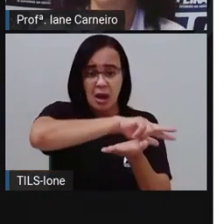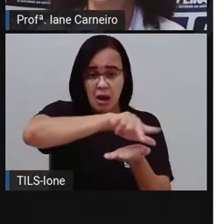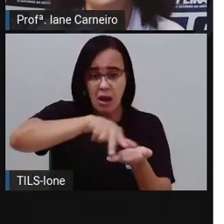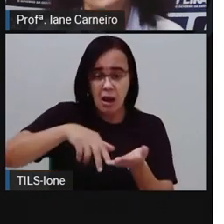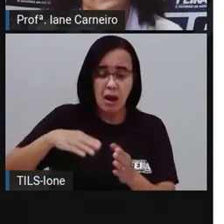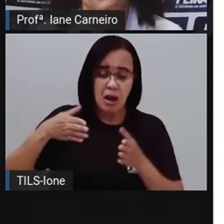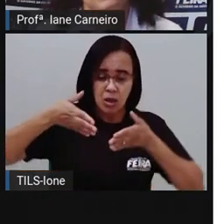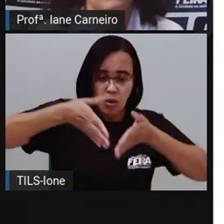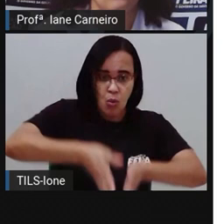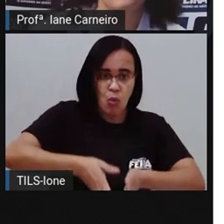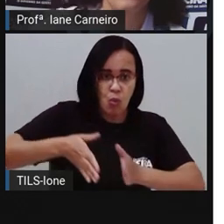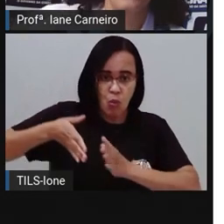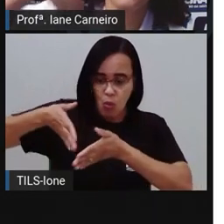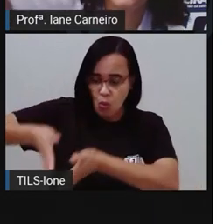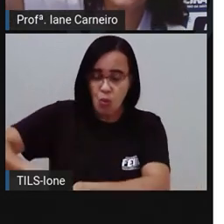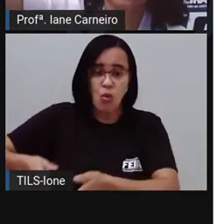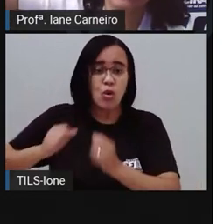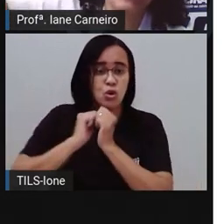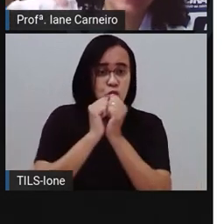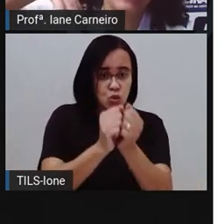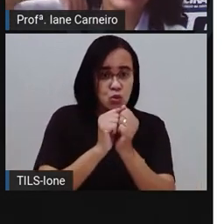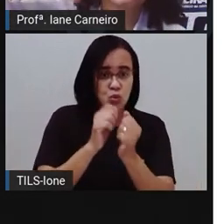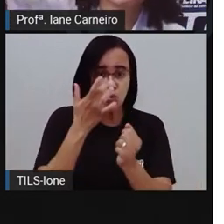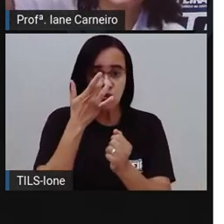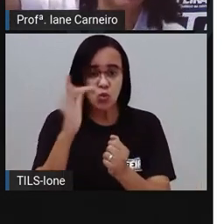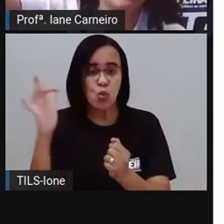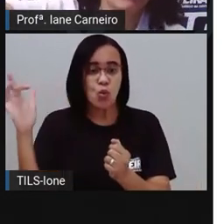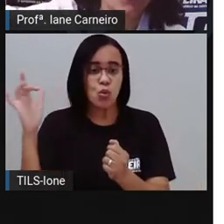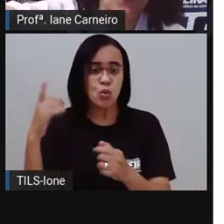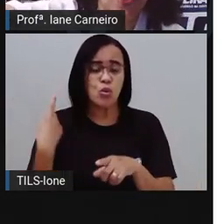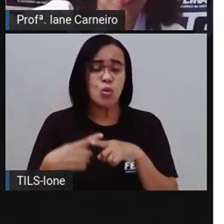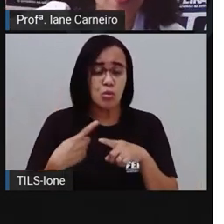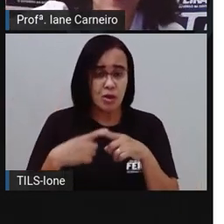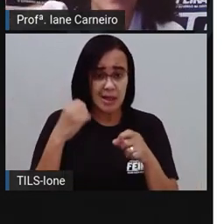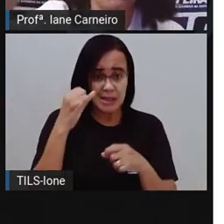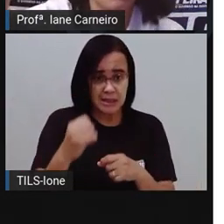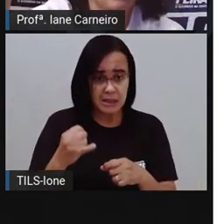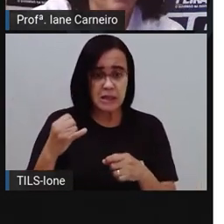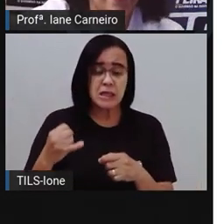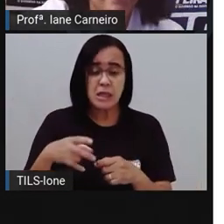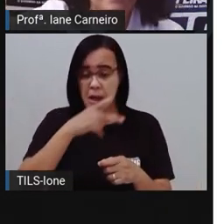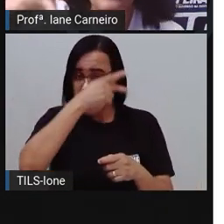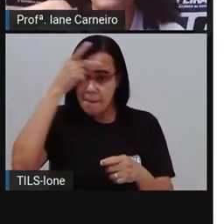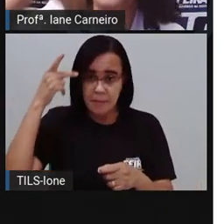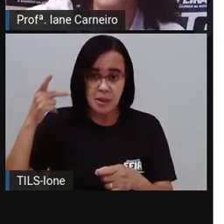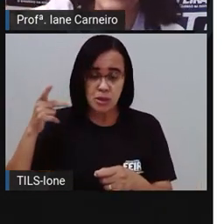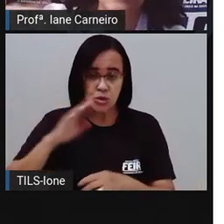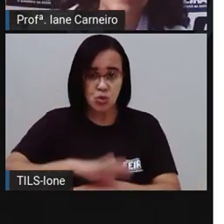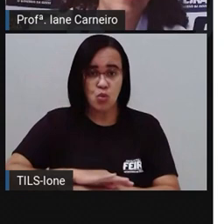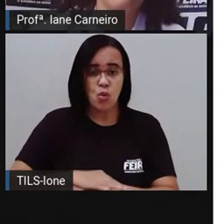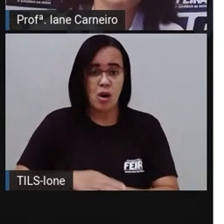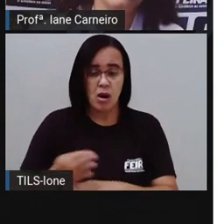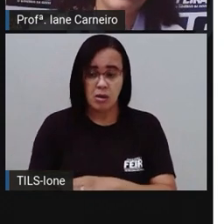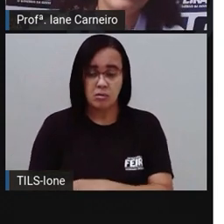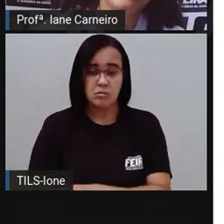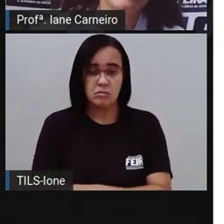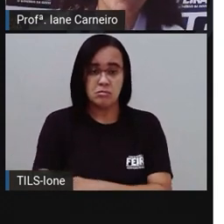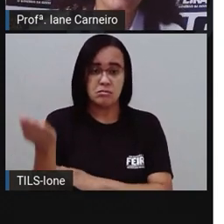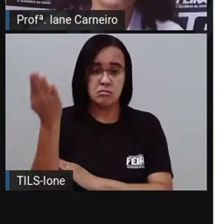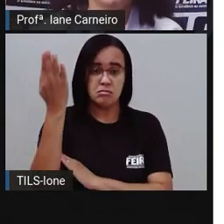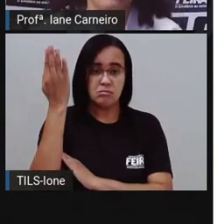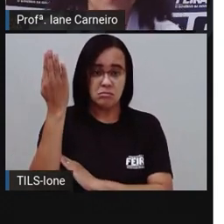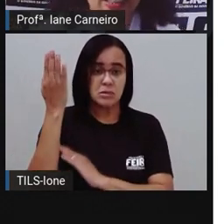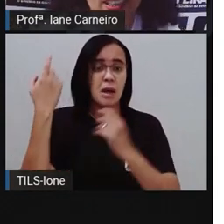queriam que aquela pessoa, quando fosse nascer, ressurgir, ressuscitar, né? Renascer, a pessoa ia ter